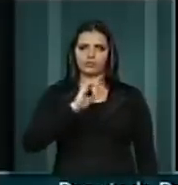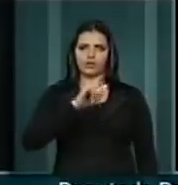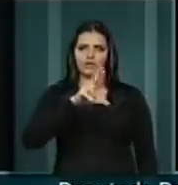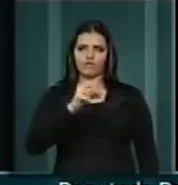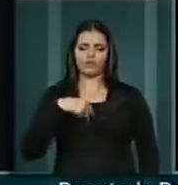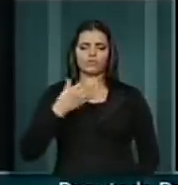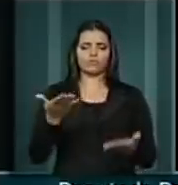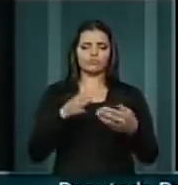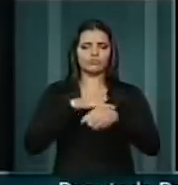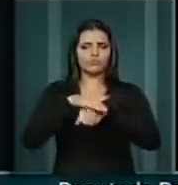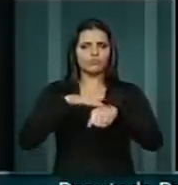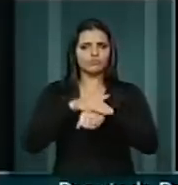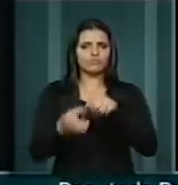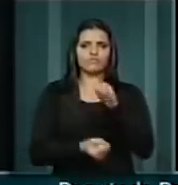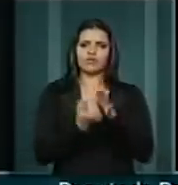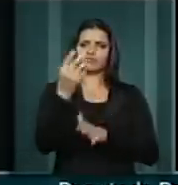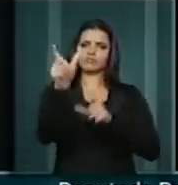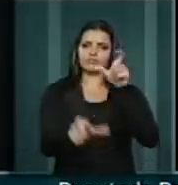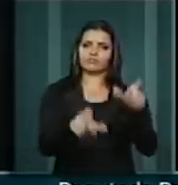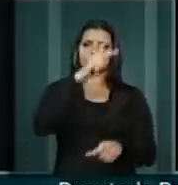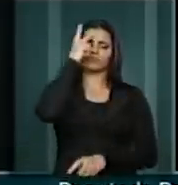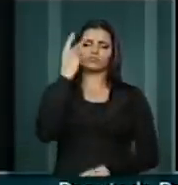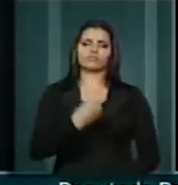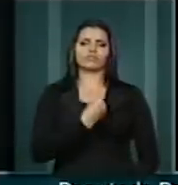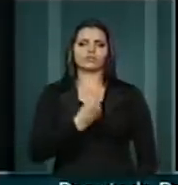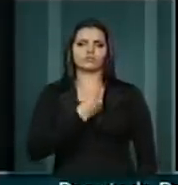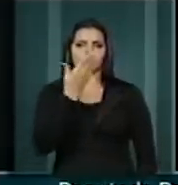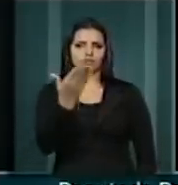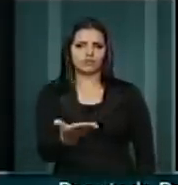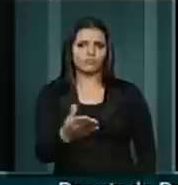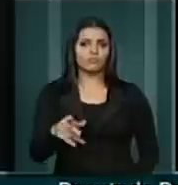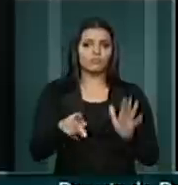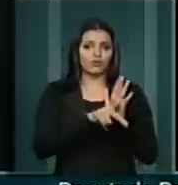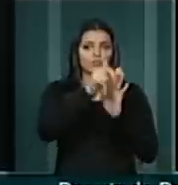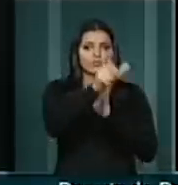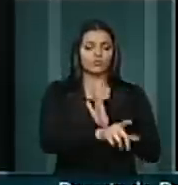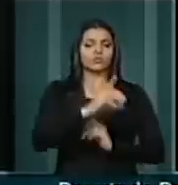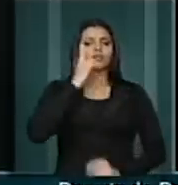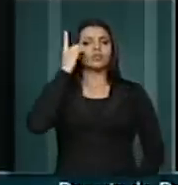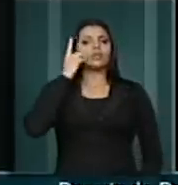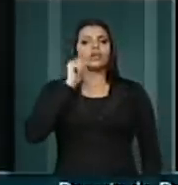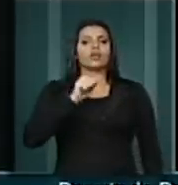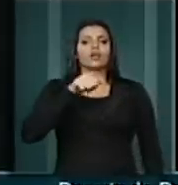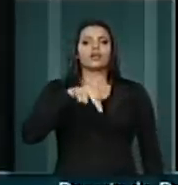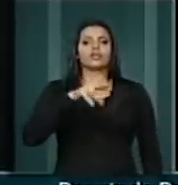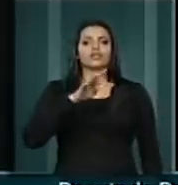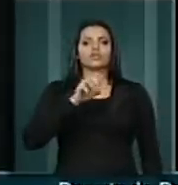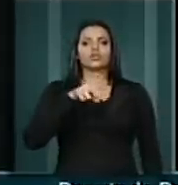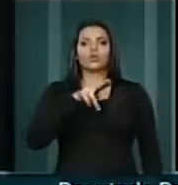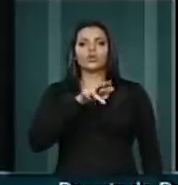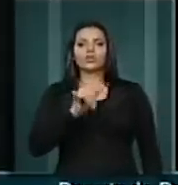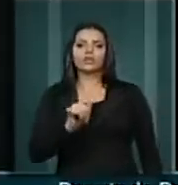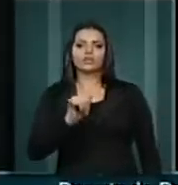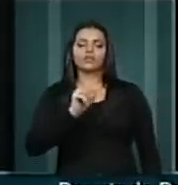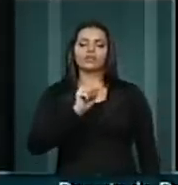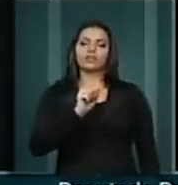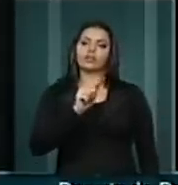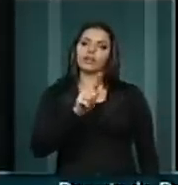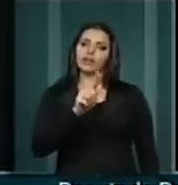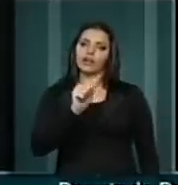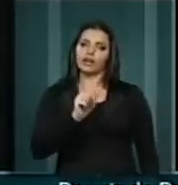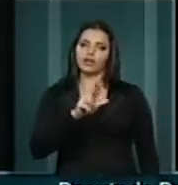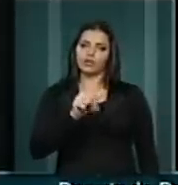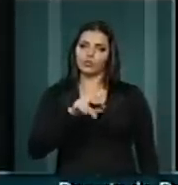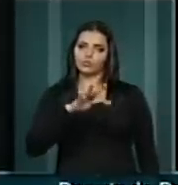várias pessoas que estavam aqui no plenário. O próprio deputado Antony Garotinho me disse